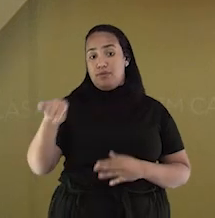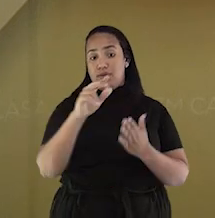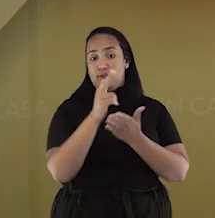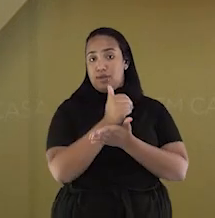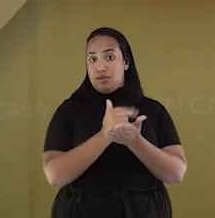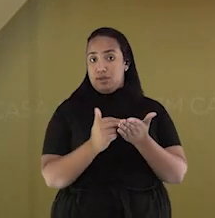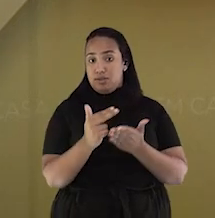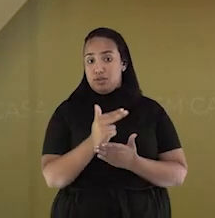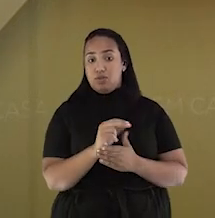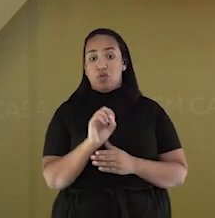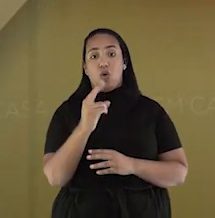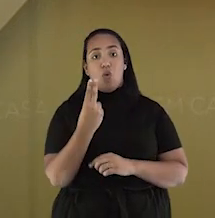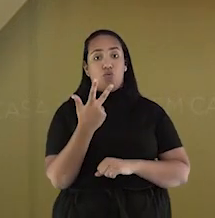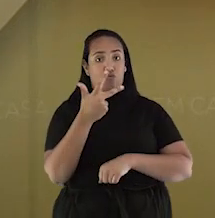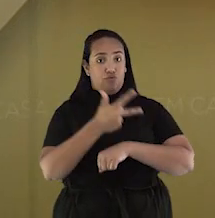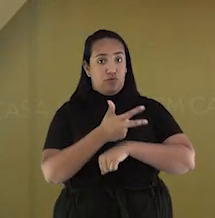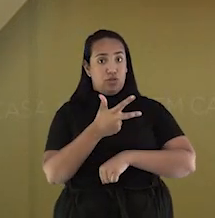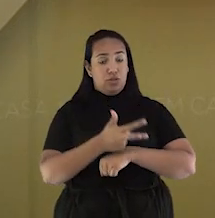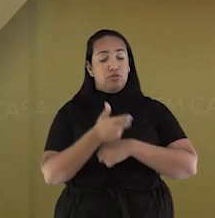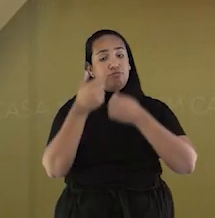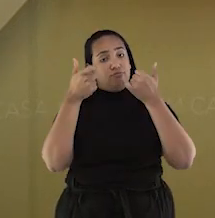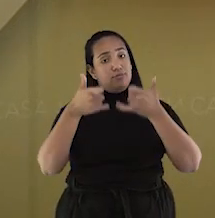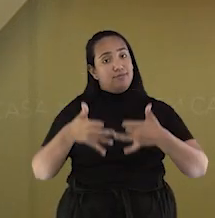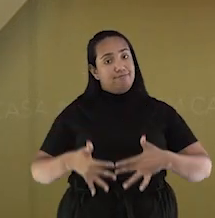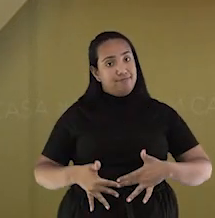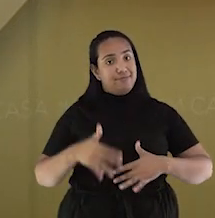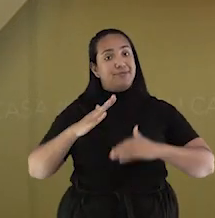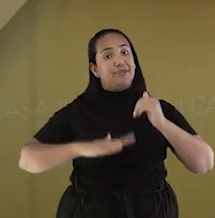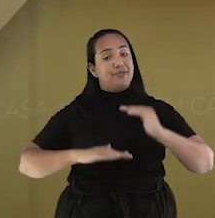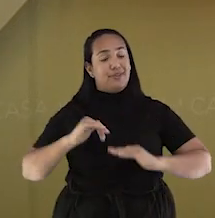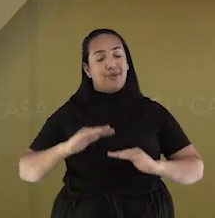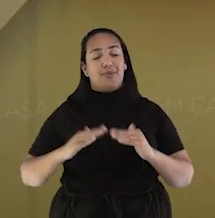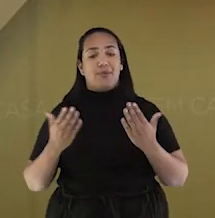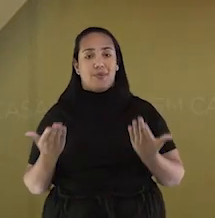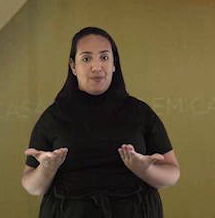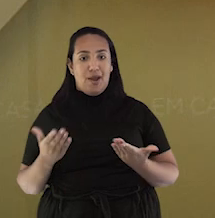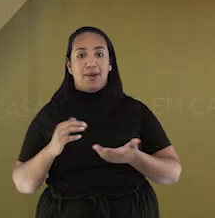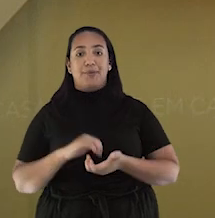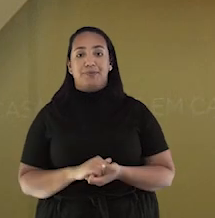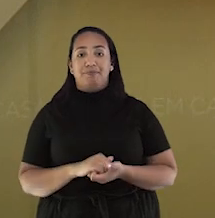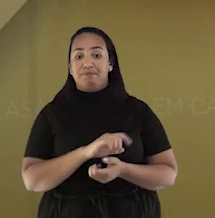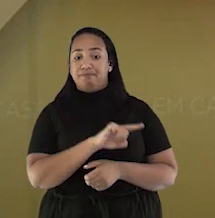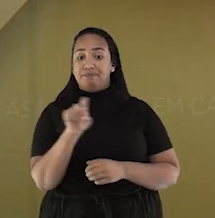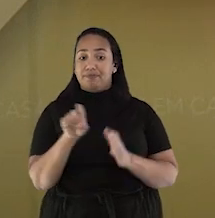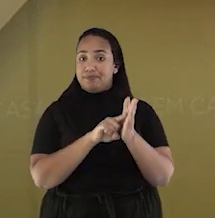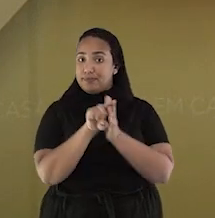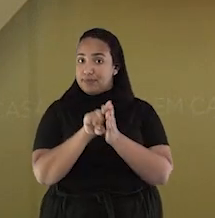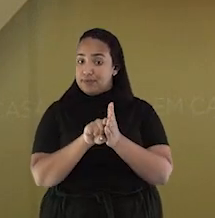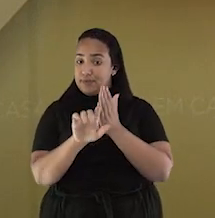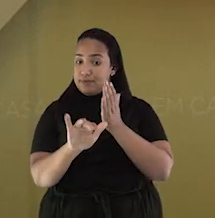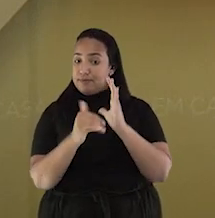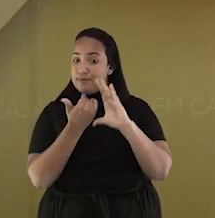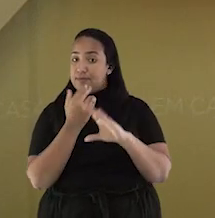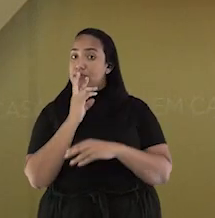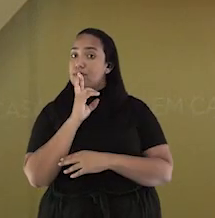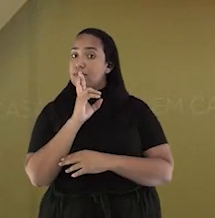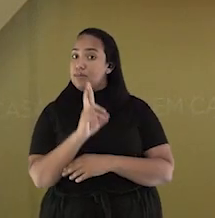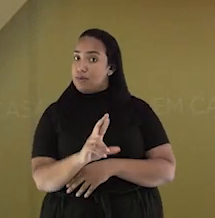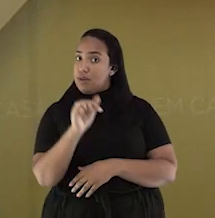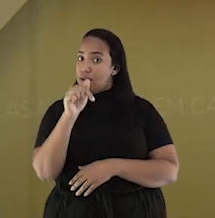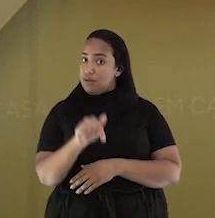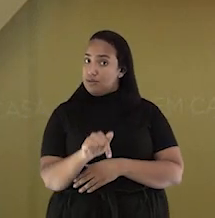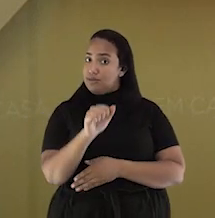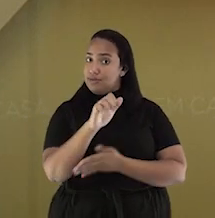anote, ou grave um vídeo falando sobre este profissional. Pesquisa e mande a sua resposta